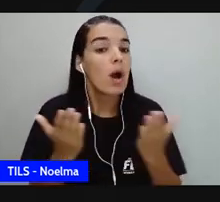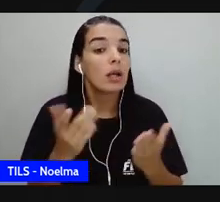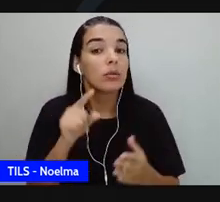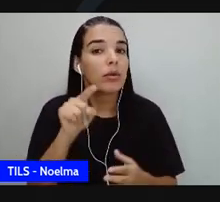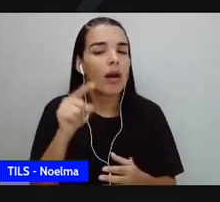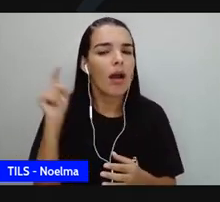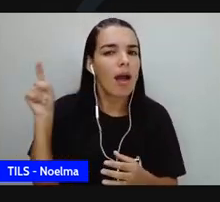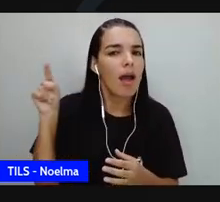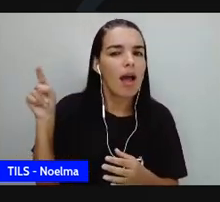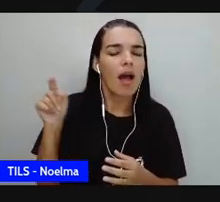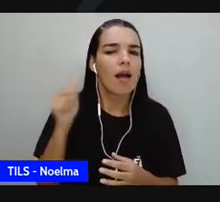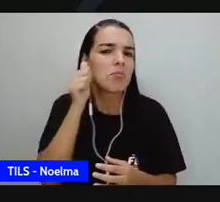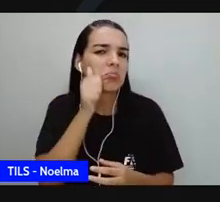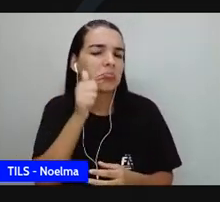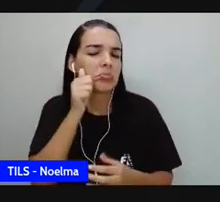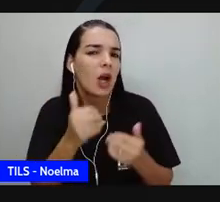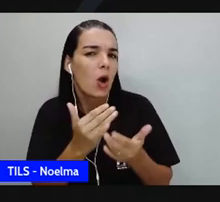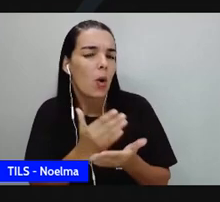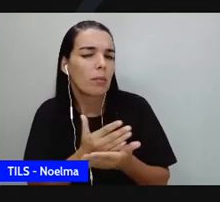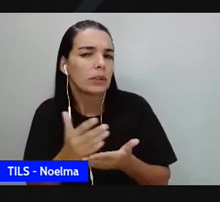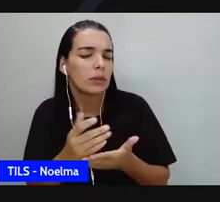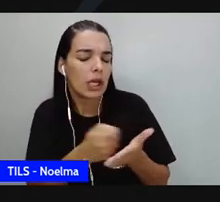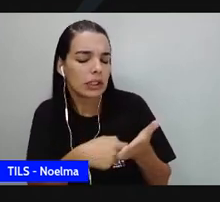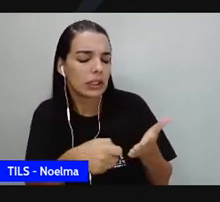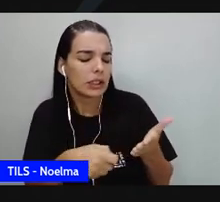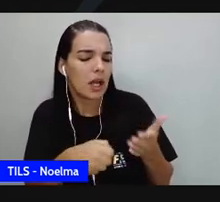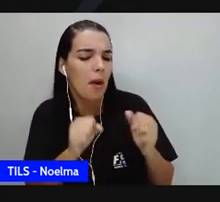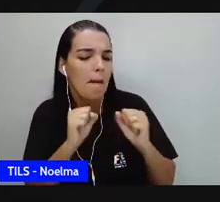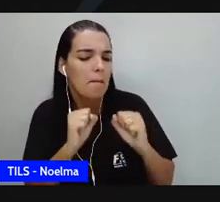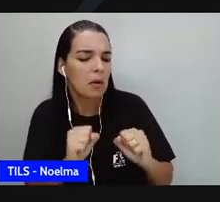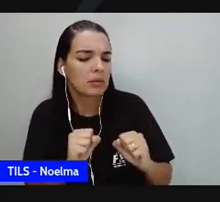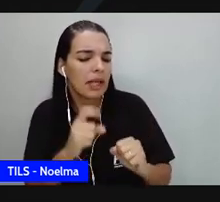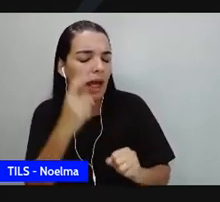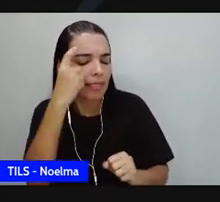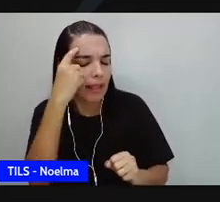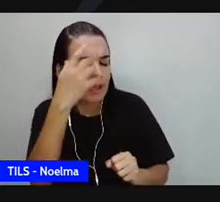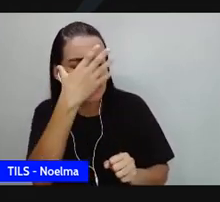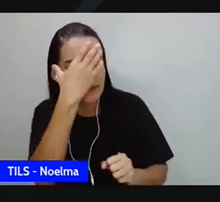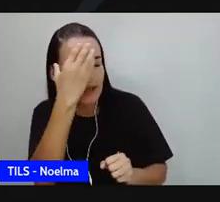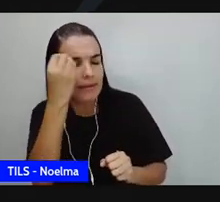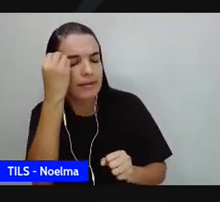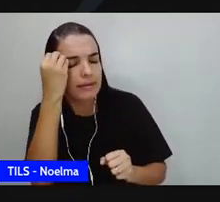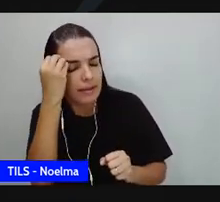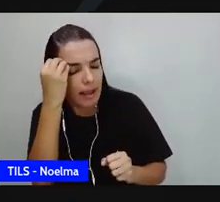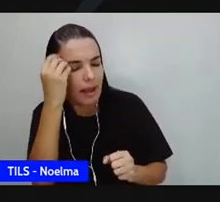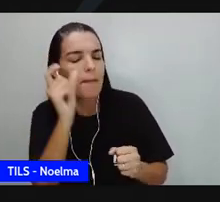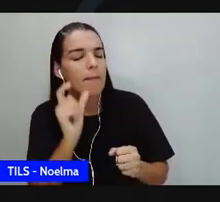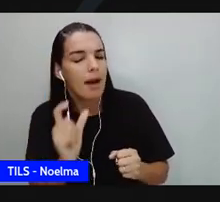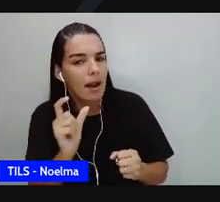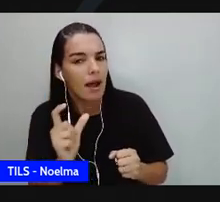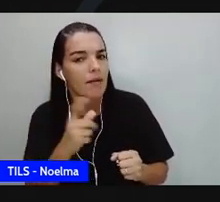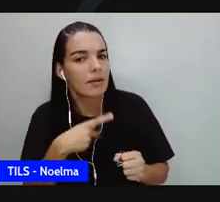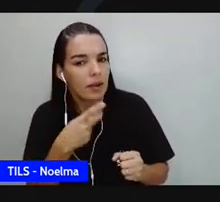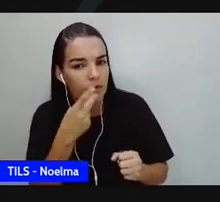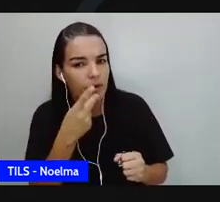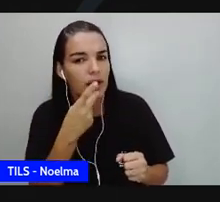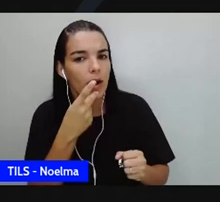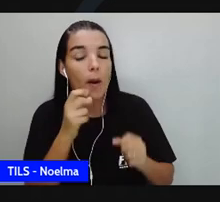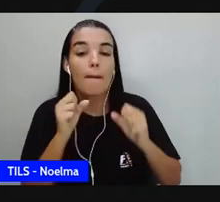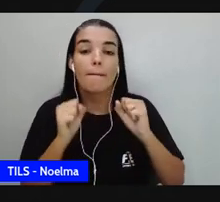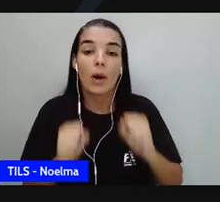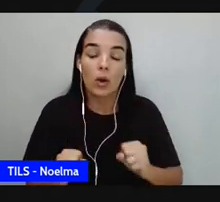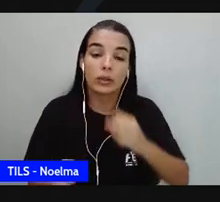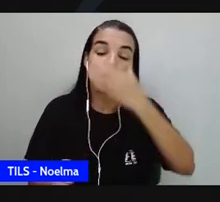ela pensou, podem até esquecer as palavras que eu disse, podem até esquecer o movimento que eu